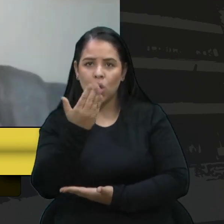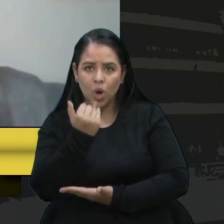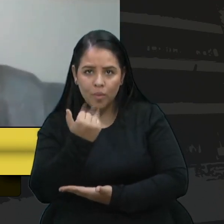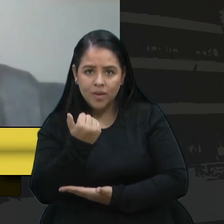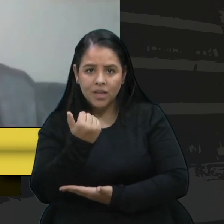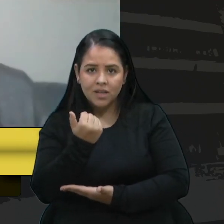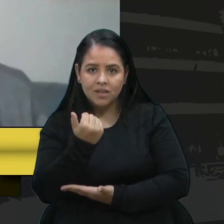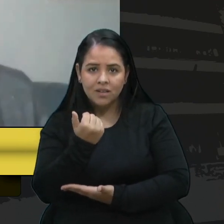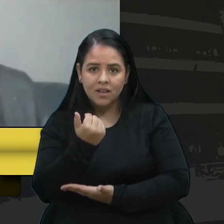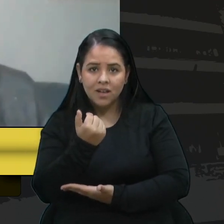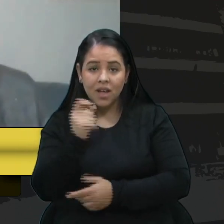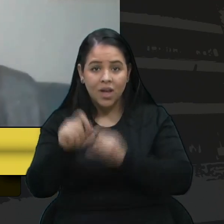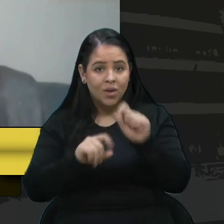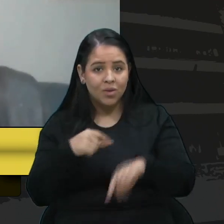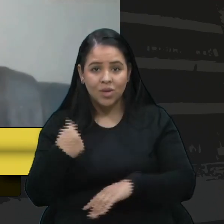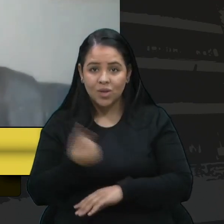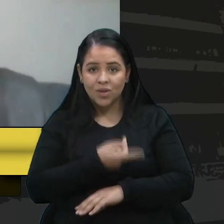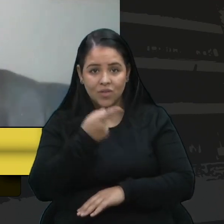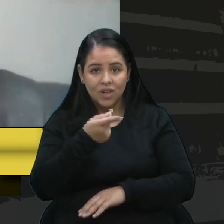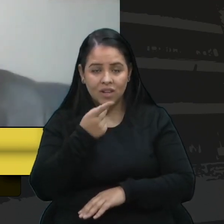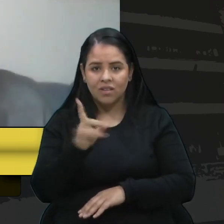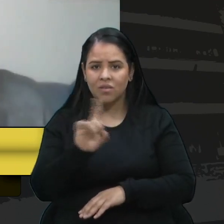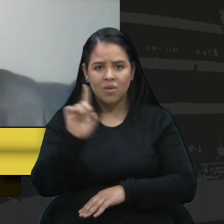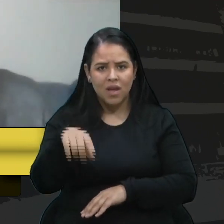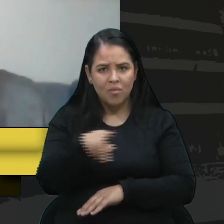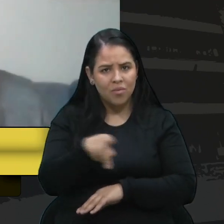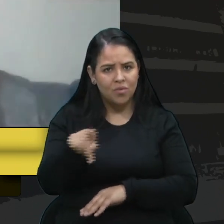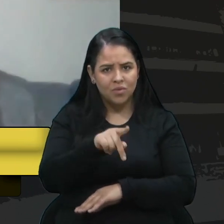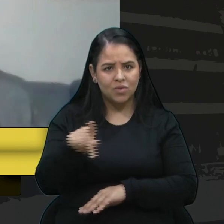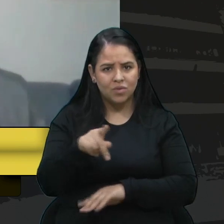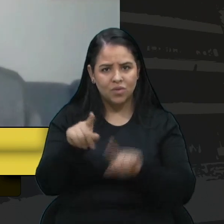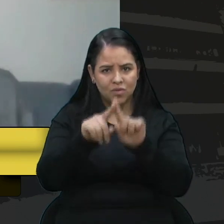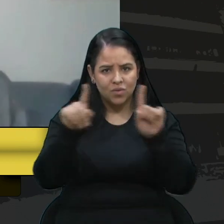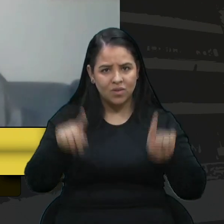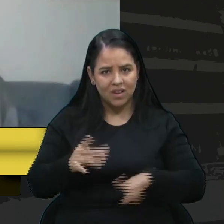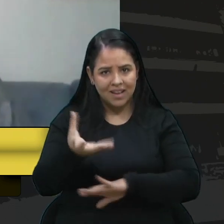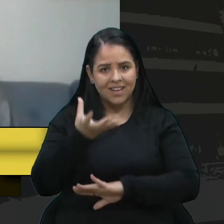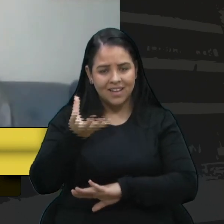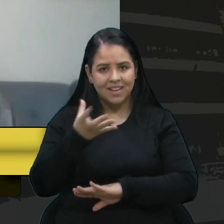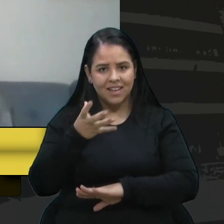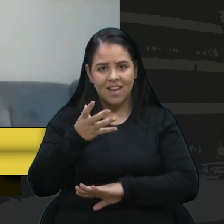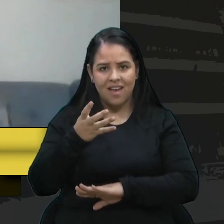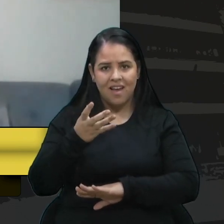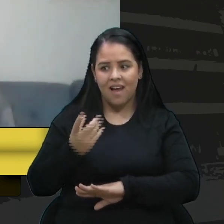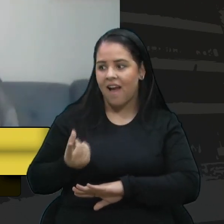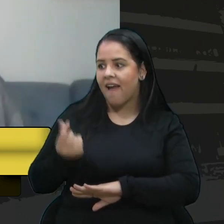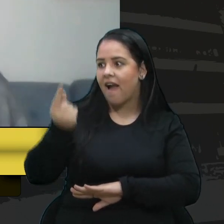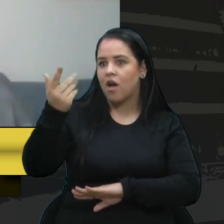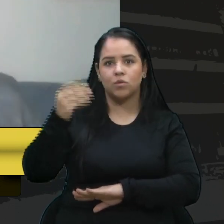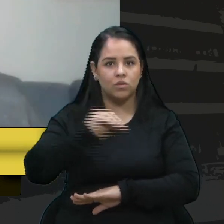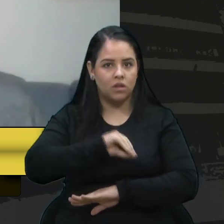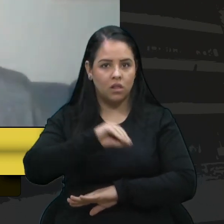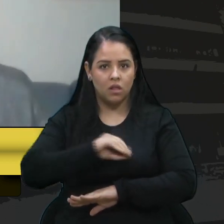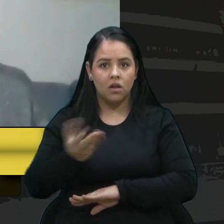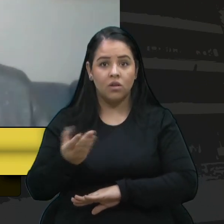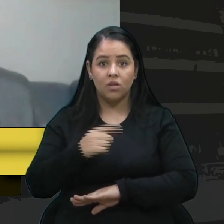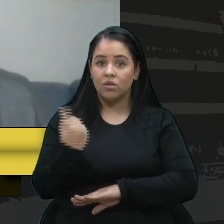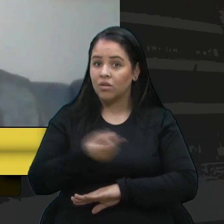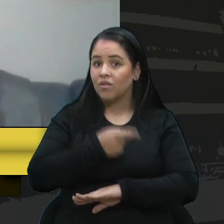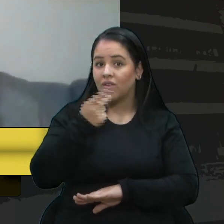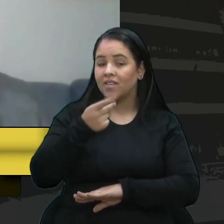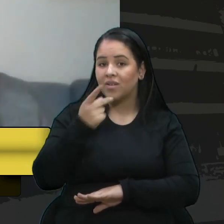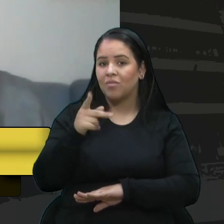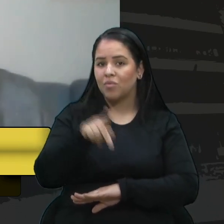É disso que nós estamos falando. Não estamos falando de professores e funcionários que querem enriquecer com esse salário. Estamos falando de professores e